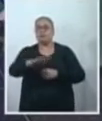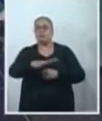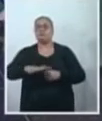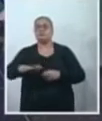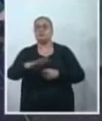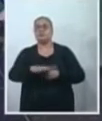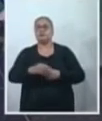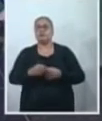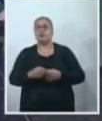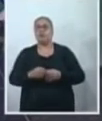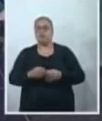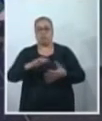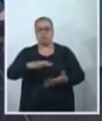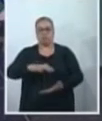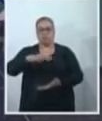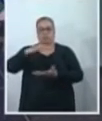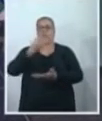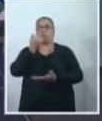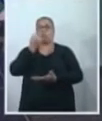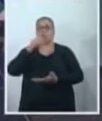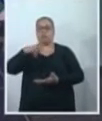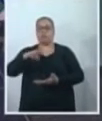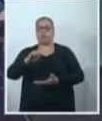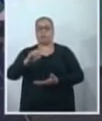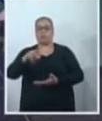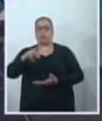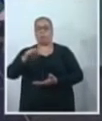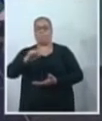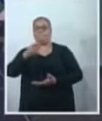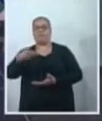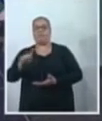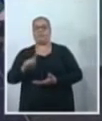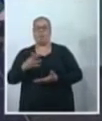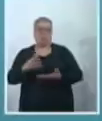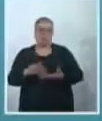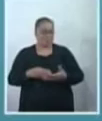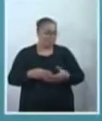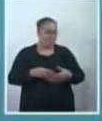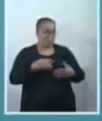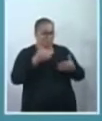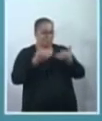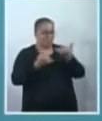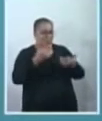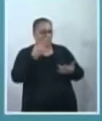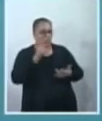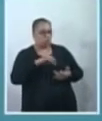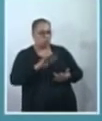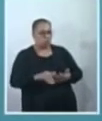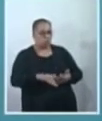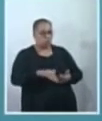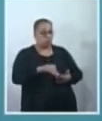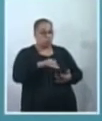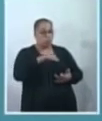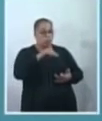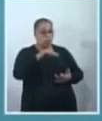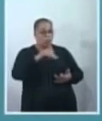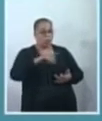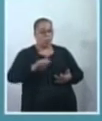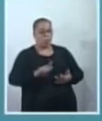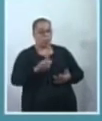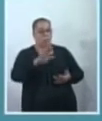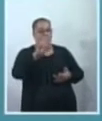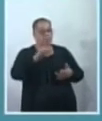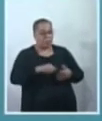propão. Qual o objetivo, vereadora, dessa emenda? A gente brinca que tudo subiu em Uberlândia. O preço do gás, do